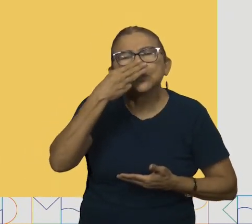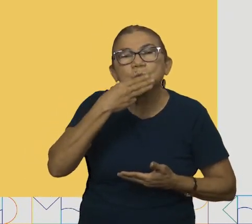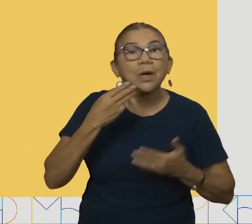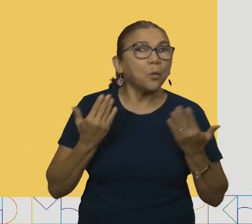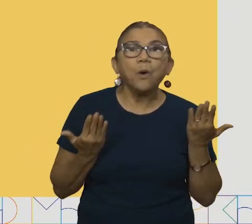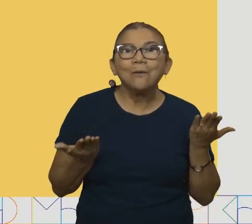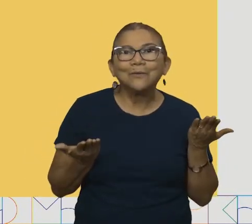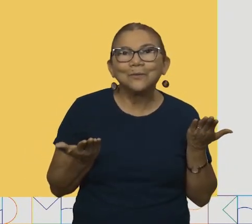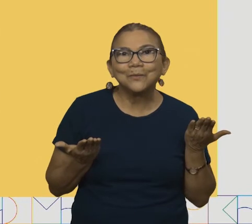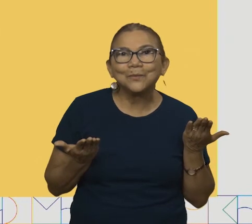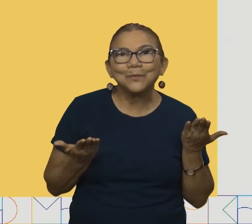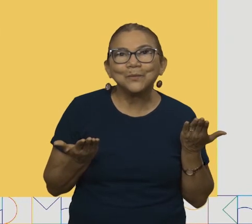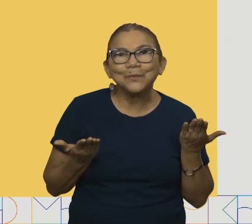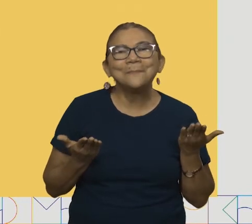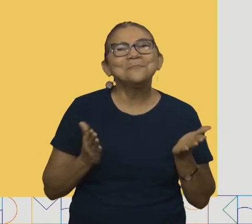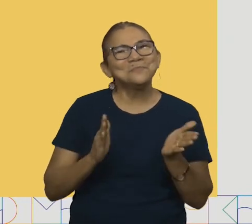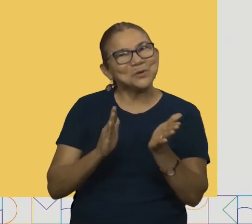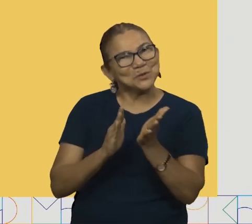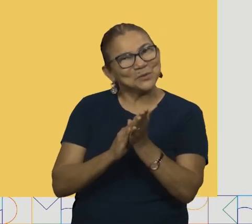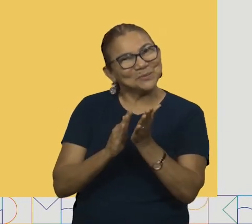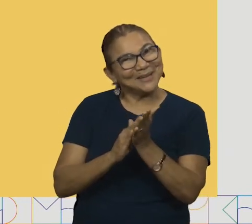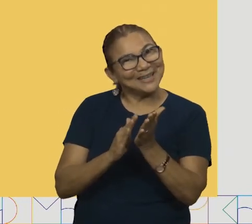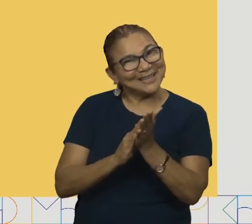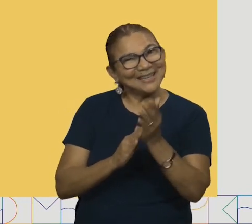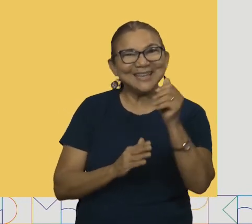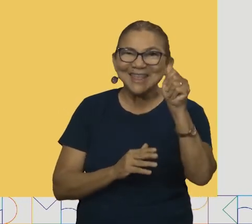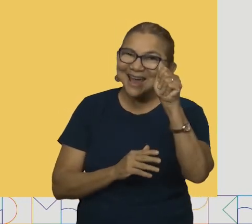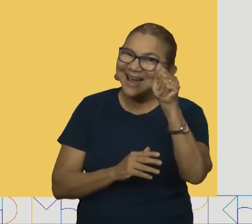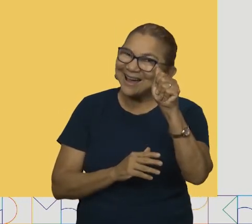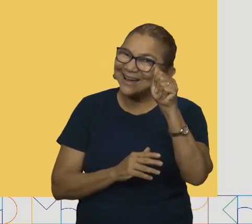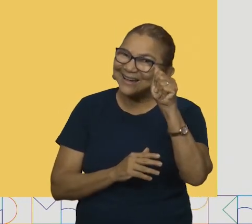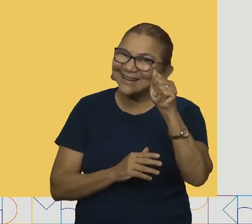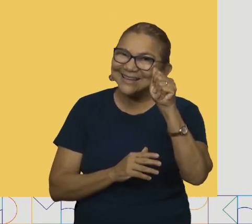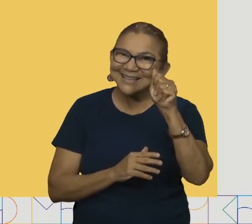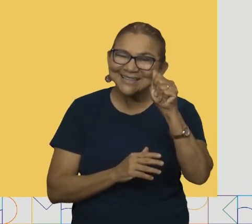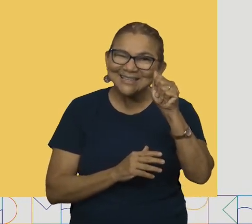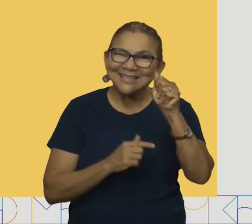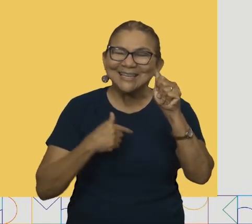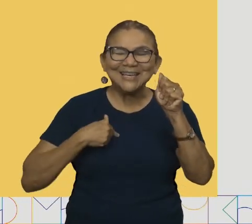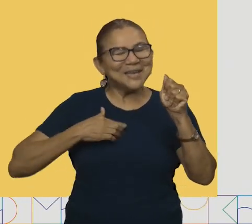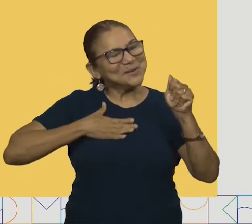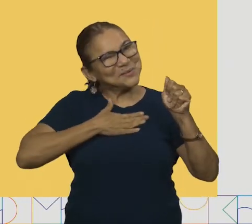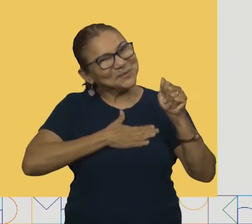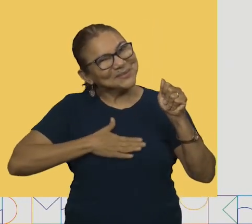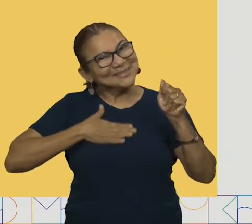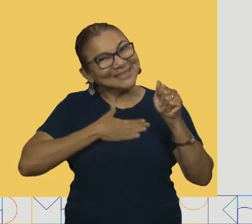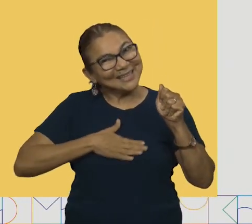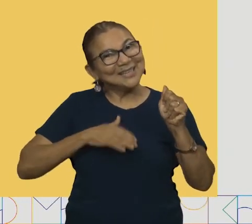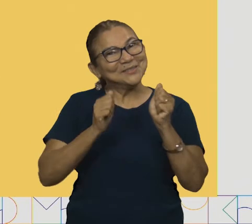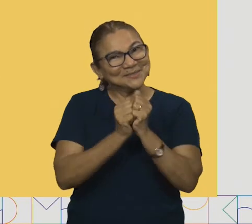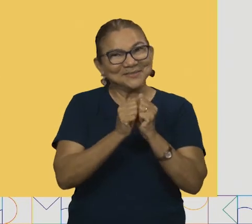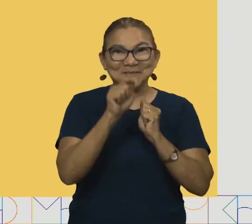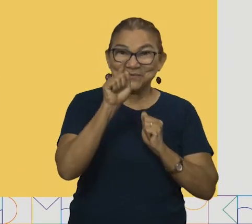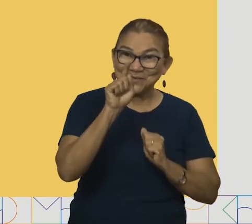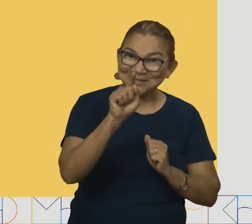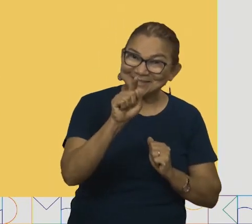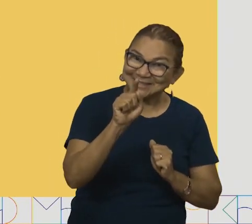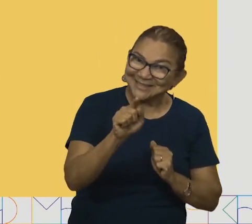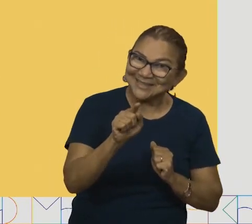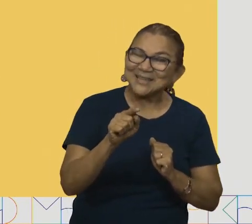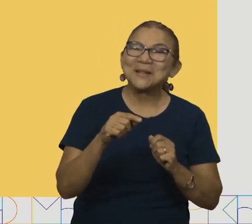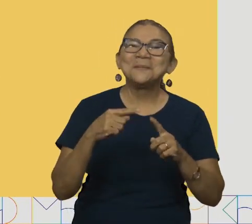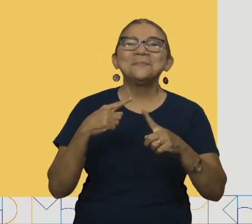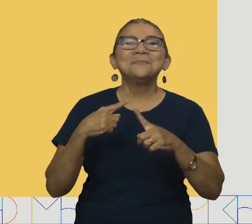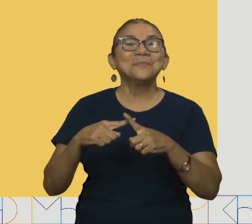Muito bem. Letrinha A. Estou muito contente com todos vocês. E a letra final?